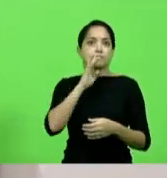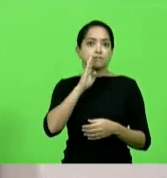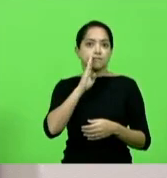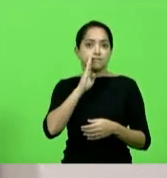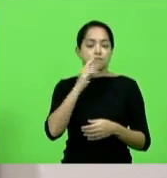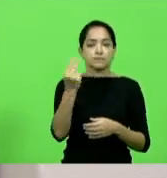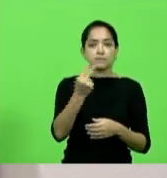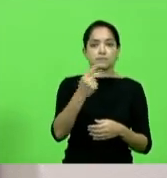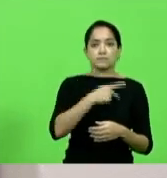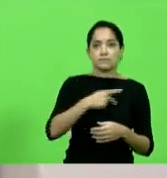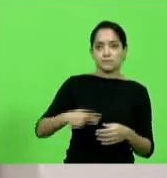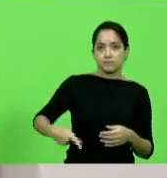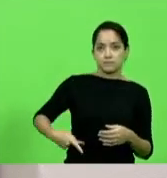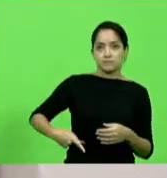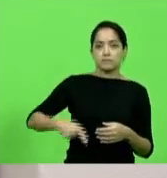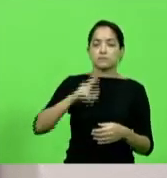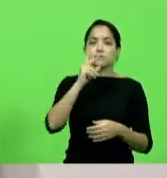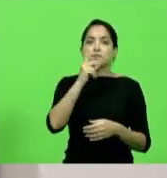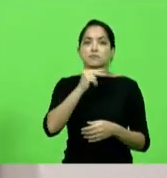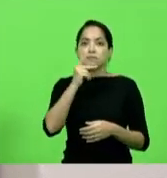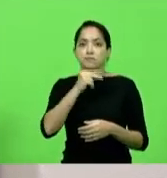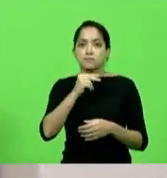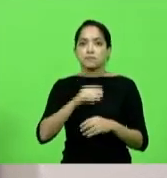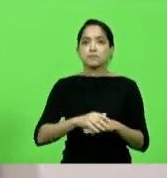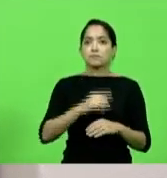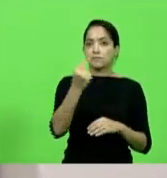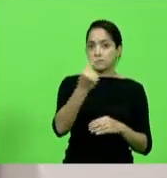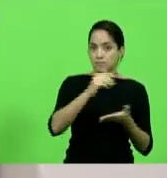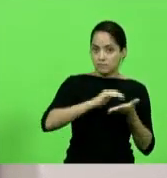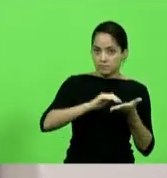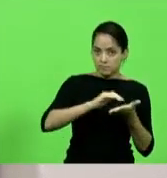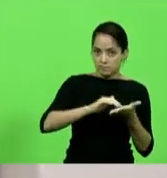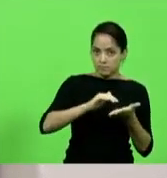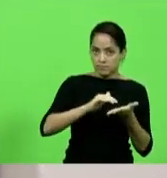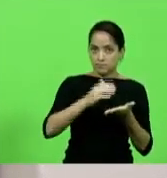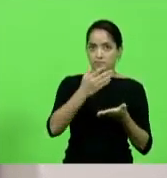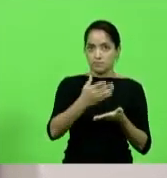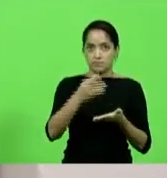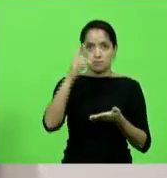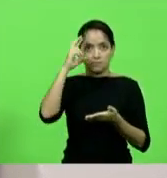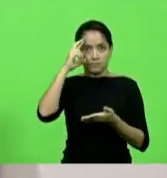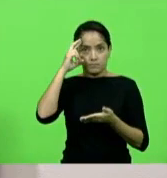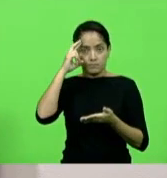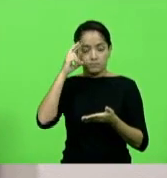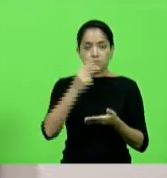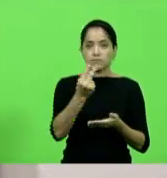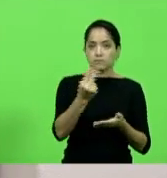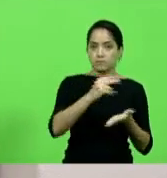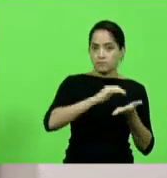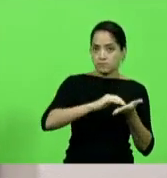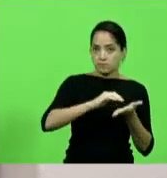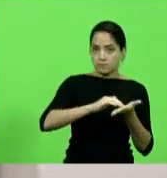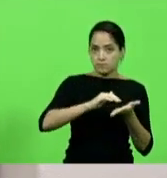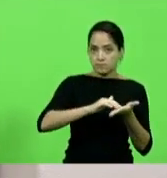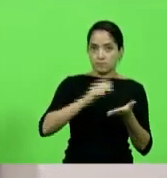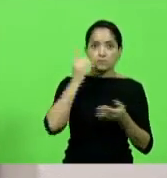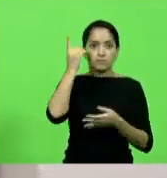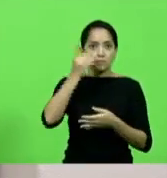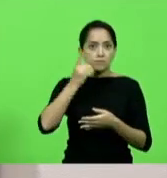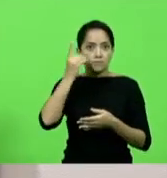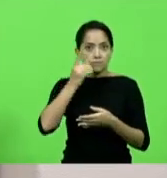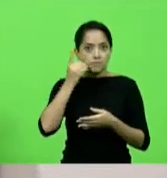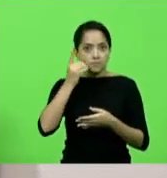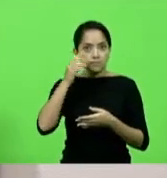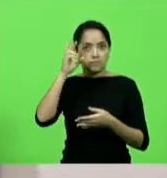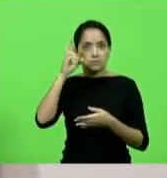-presidente, deputado Kennedy Nunes. Primeiro secretário, deputado Ricardo Alba. Segundo secretário, deputado Rodrigo